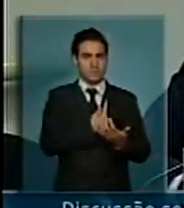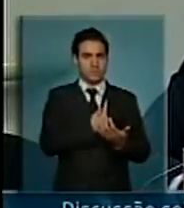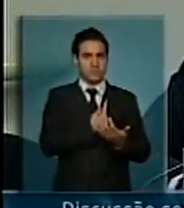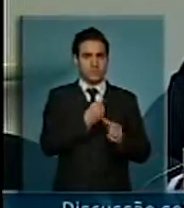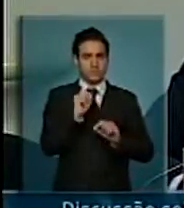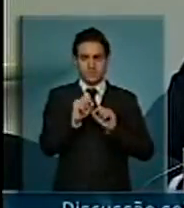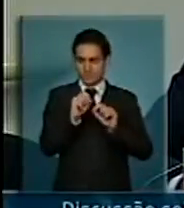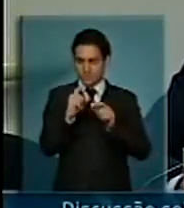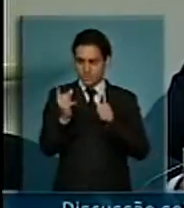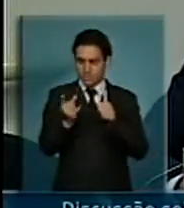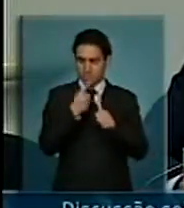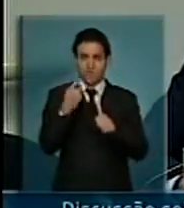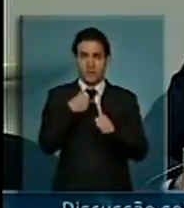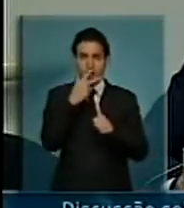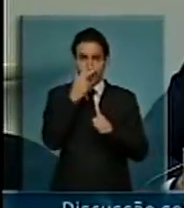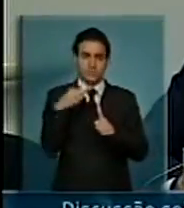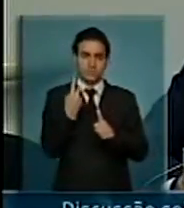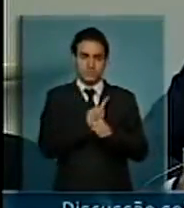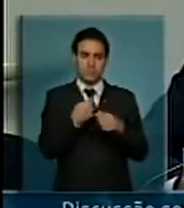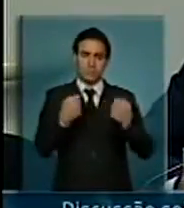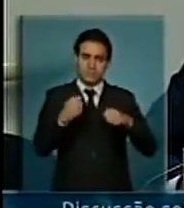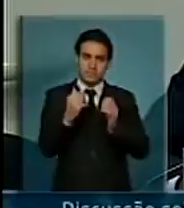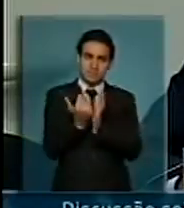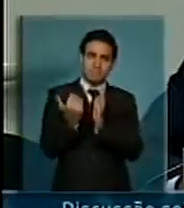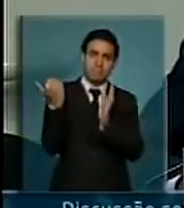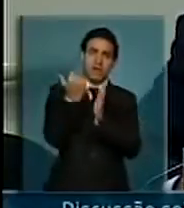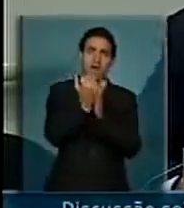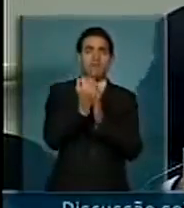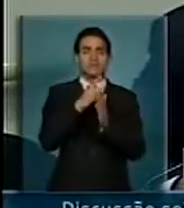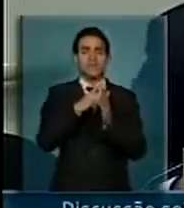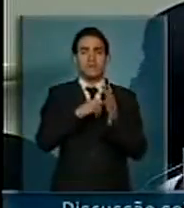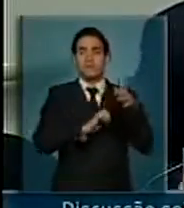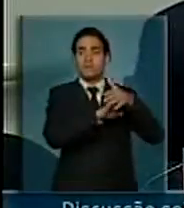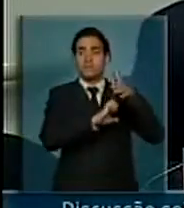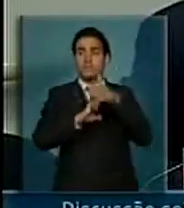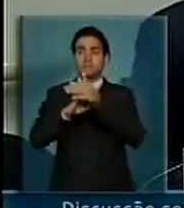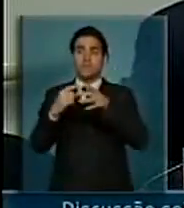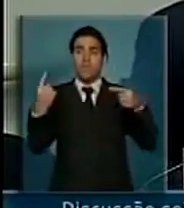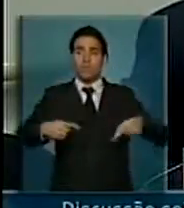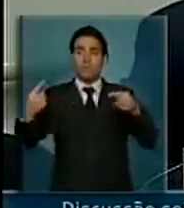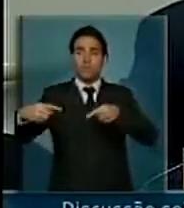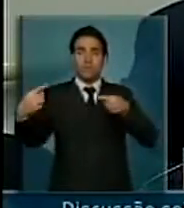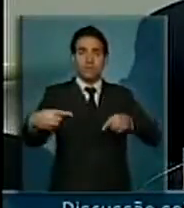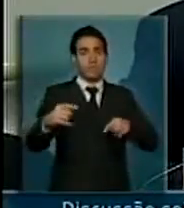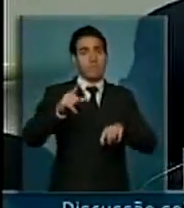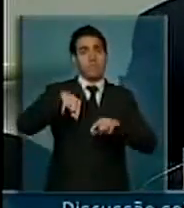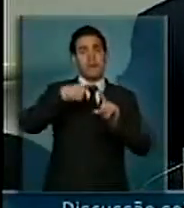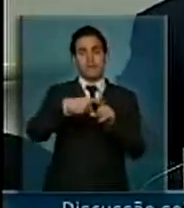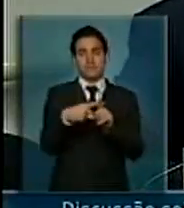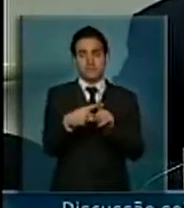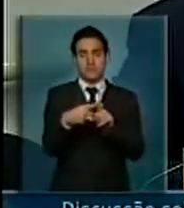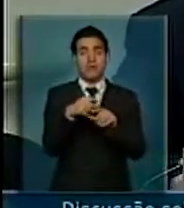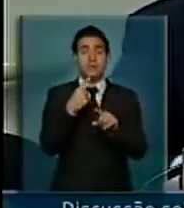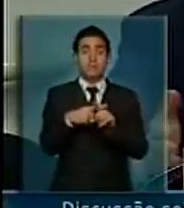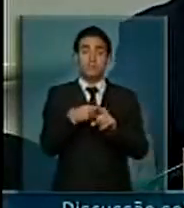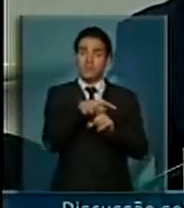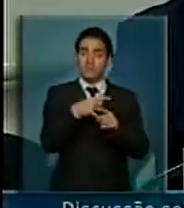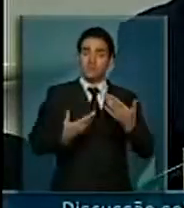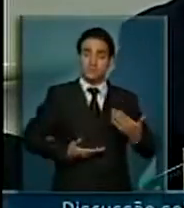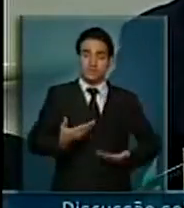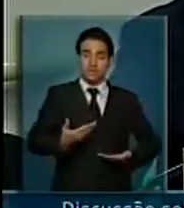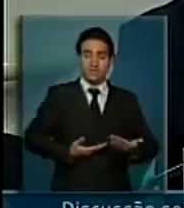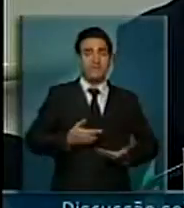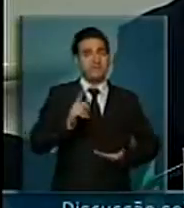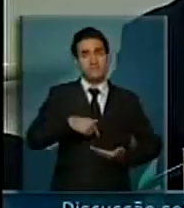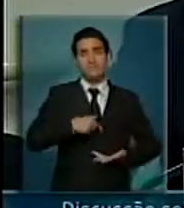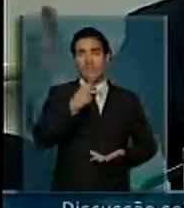é o seguinte, primeiro, acho que nós precisaríamos aumentar a concorrência, embora não seja tão simples assim, até porque o serviço tende a